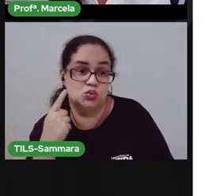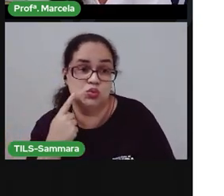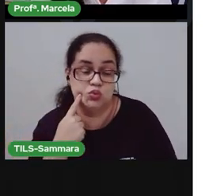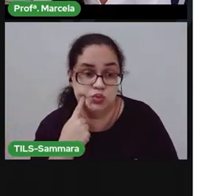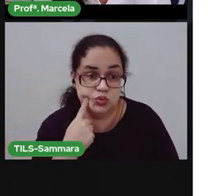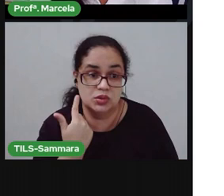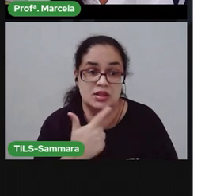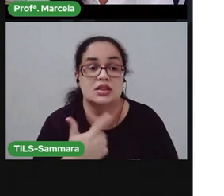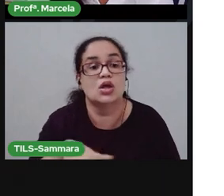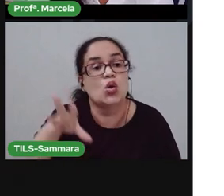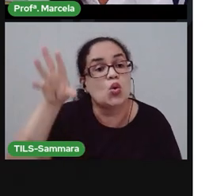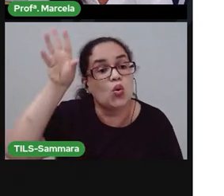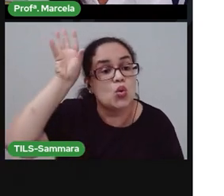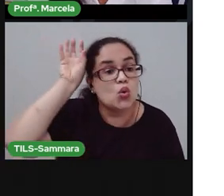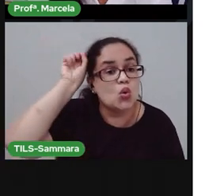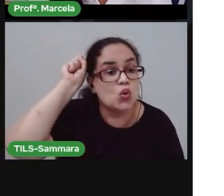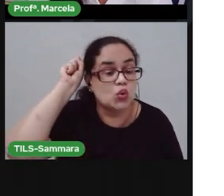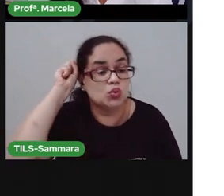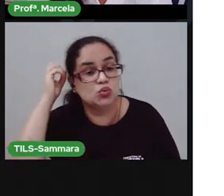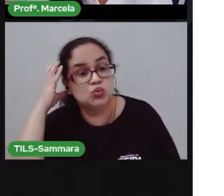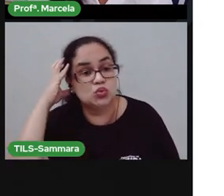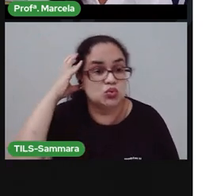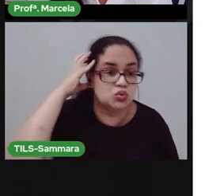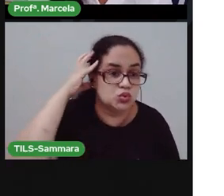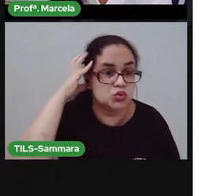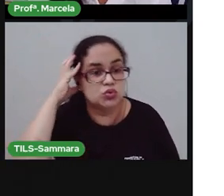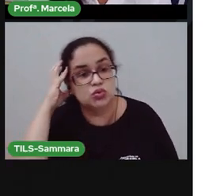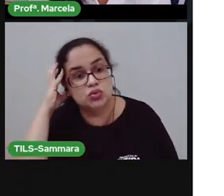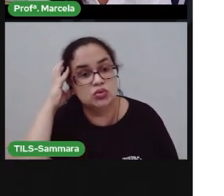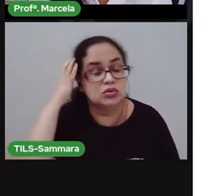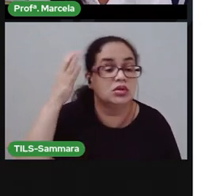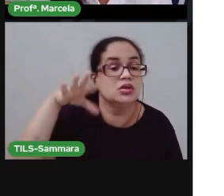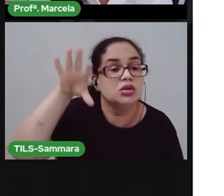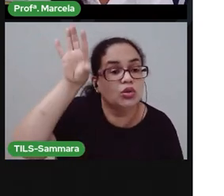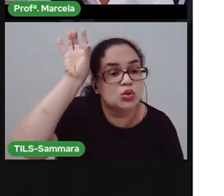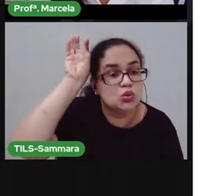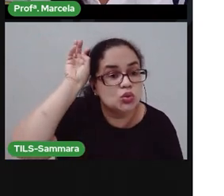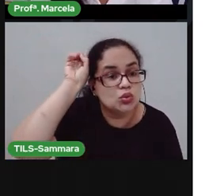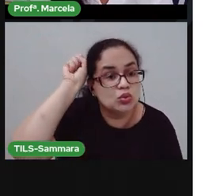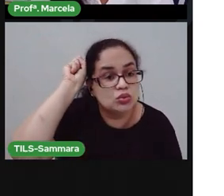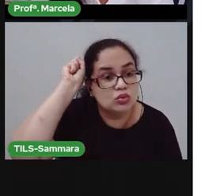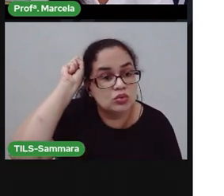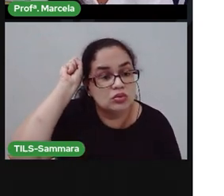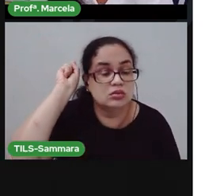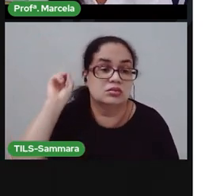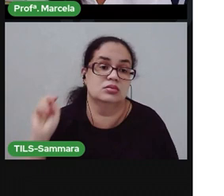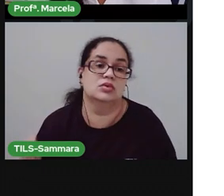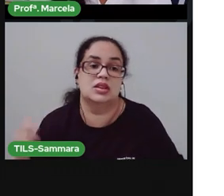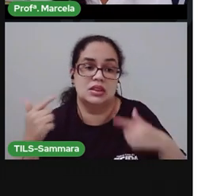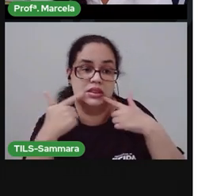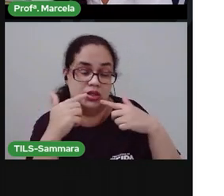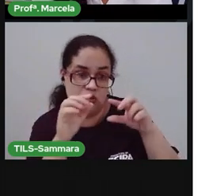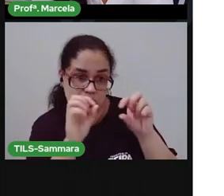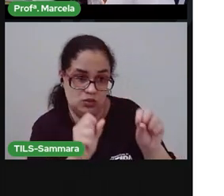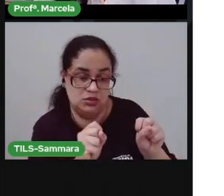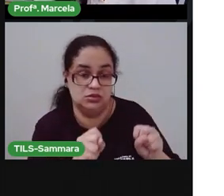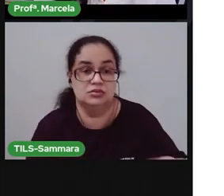não estão ouvindo o som, mas estão escutando por meio desta linguagem.